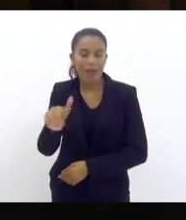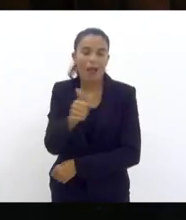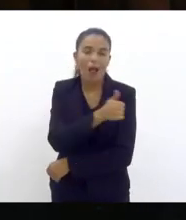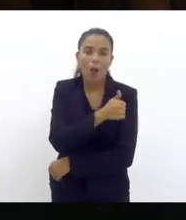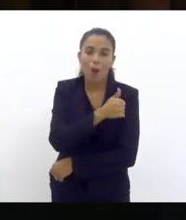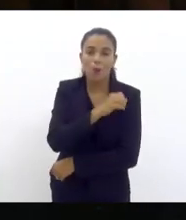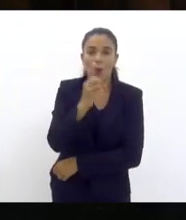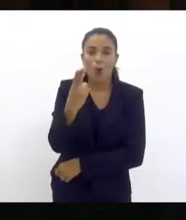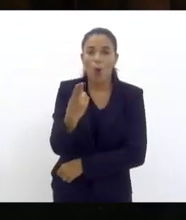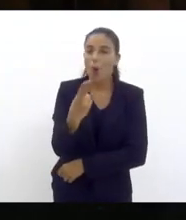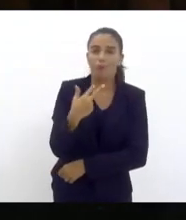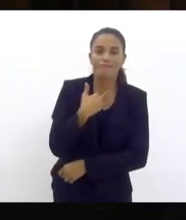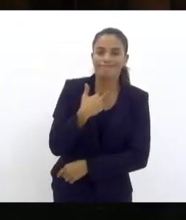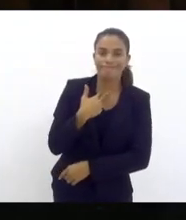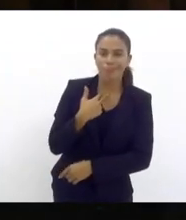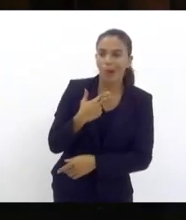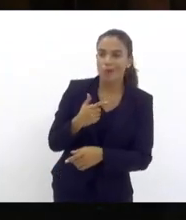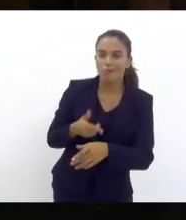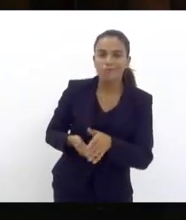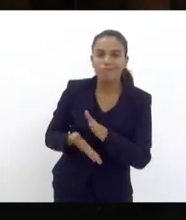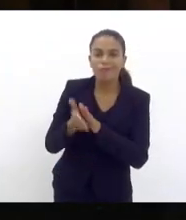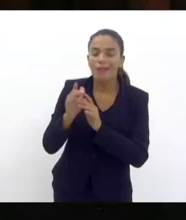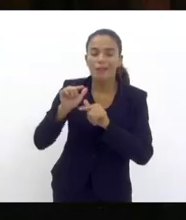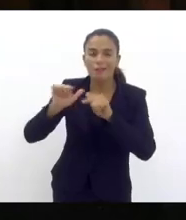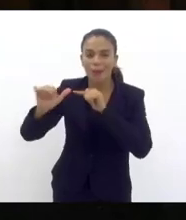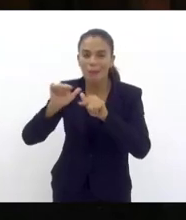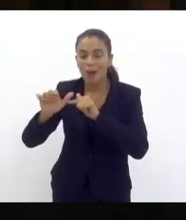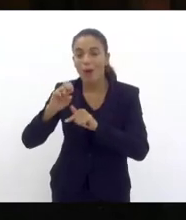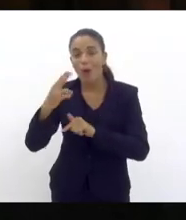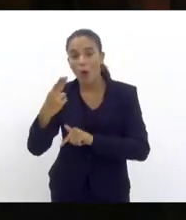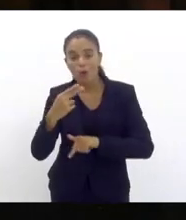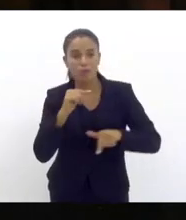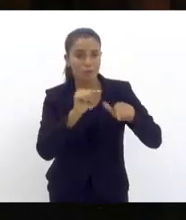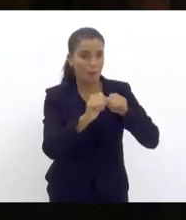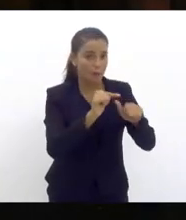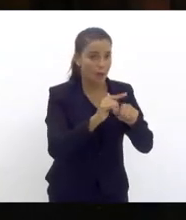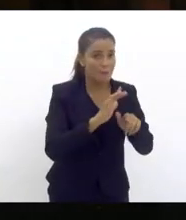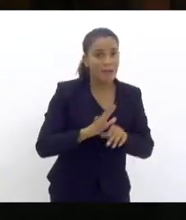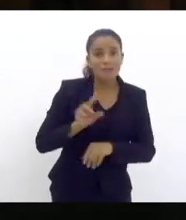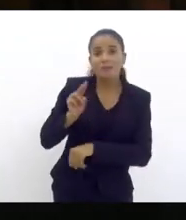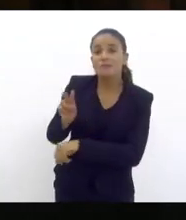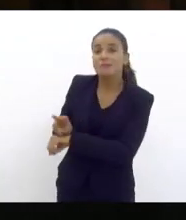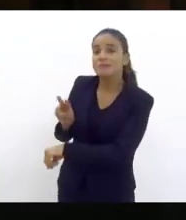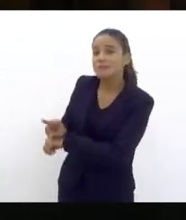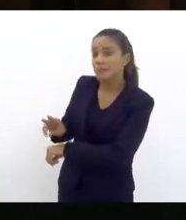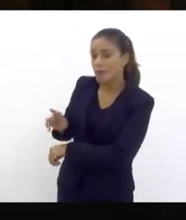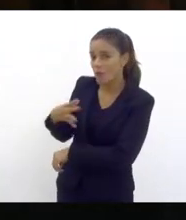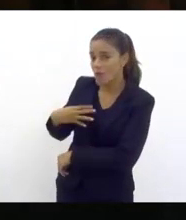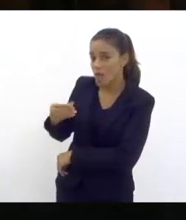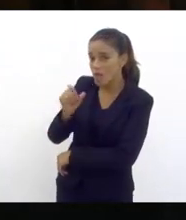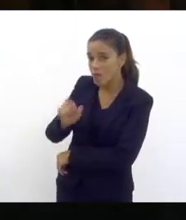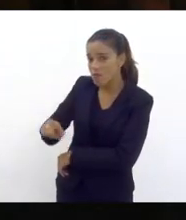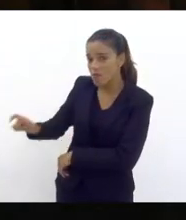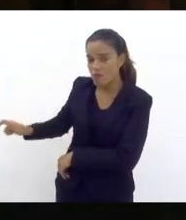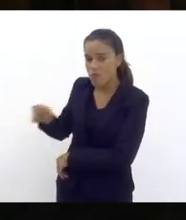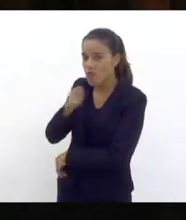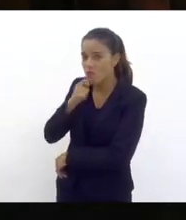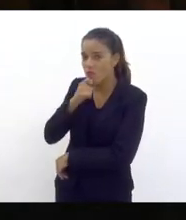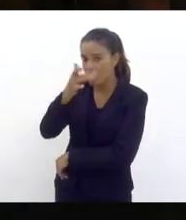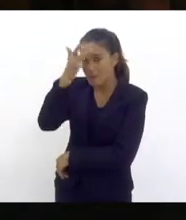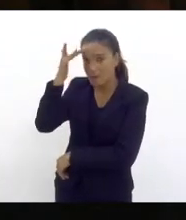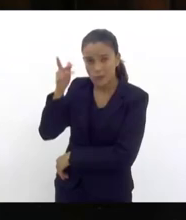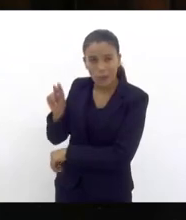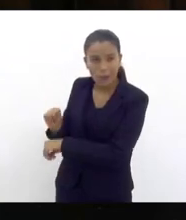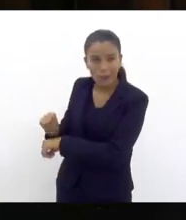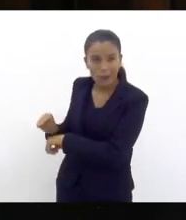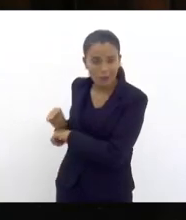trabalhar ou que foram trabalhar não tiveram com quem deixar seus filhos. É essa situação que,